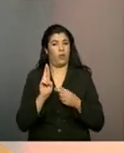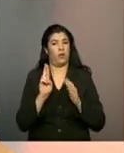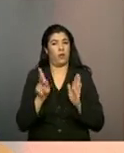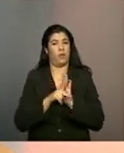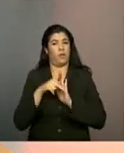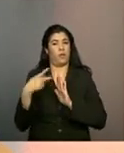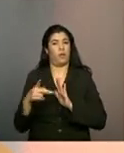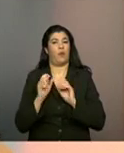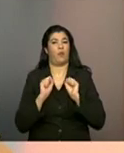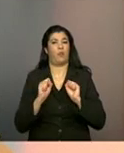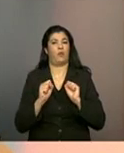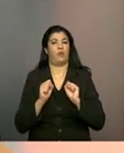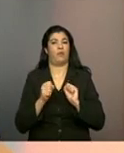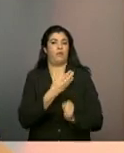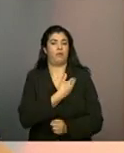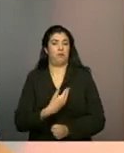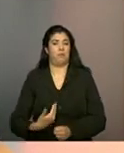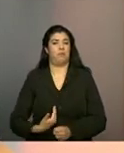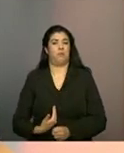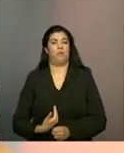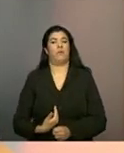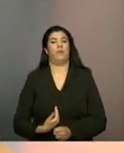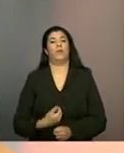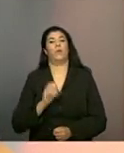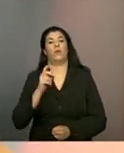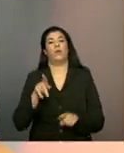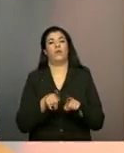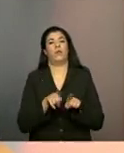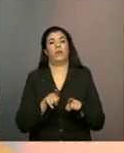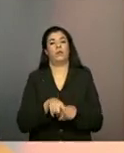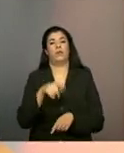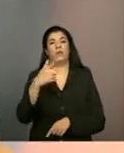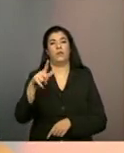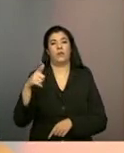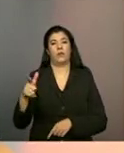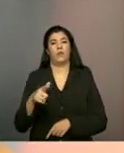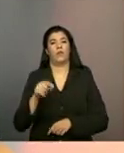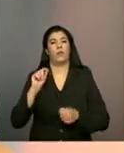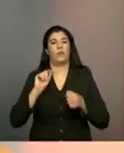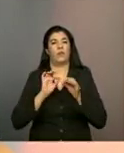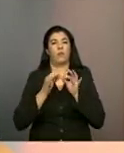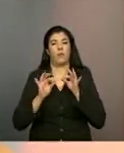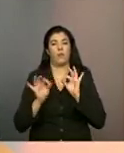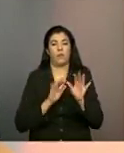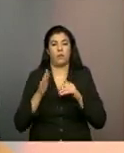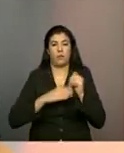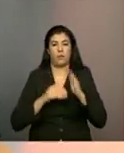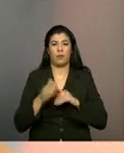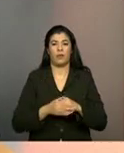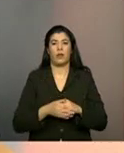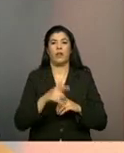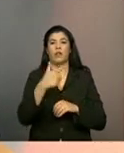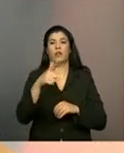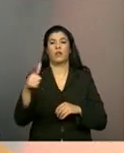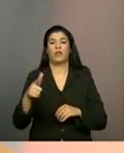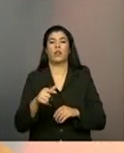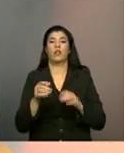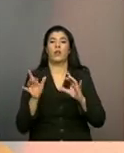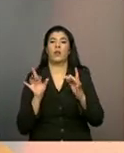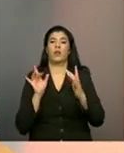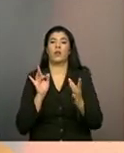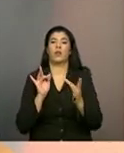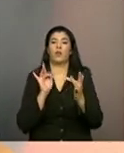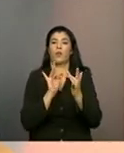poder público ou pela execução indireta, que é por meio de entidades de assistência